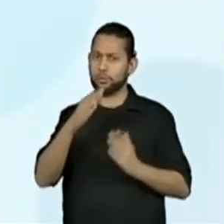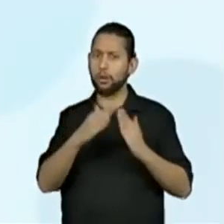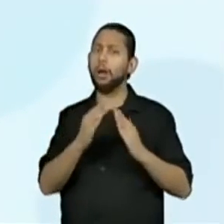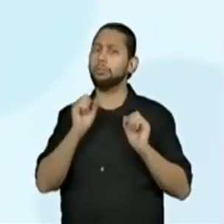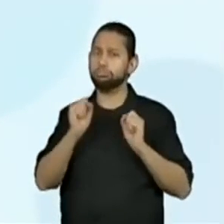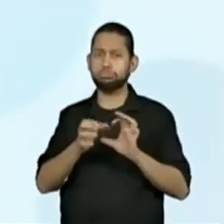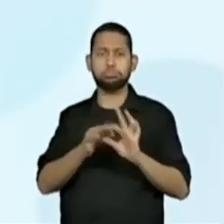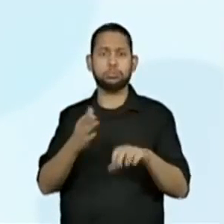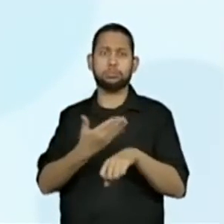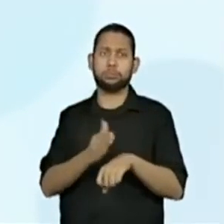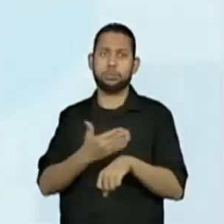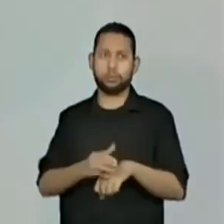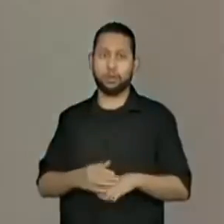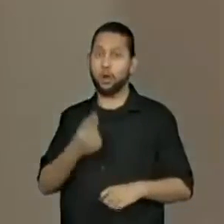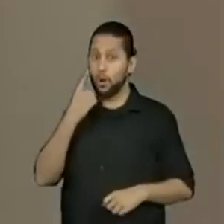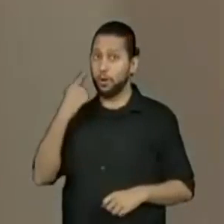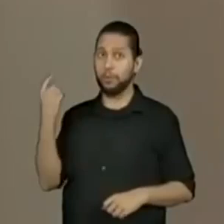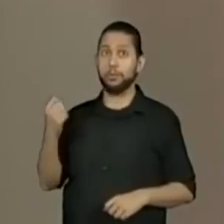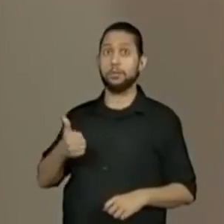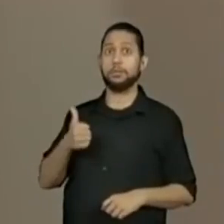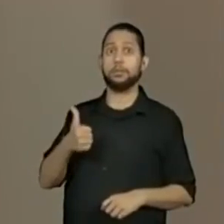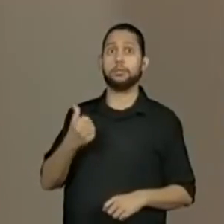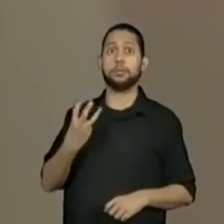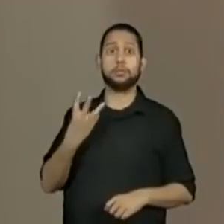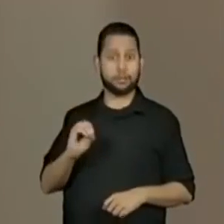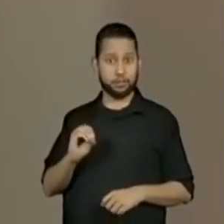dividido por 5. Vamos lá?